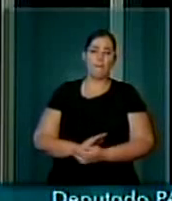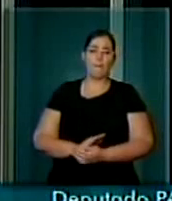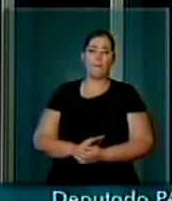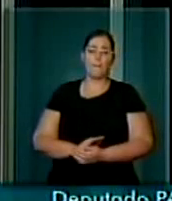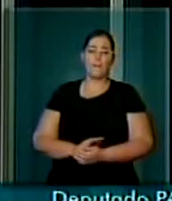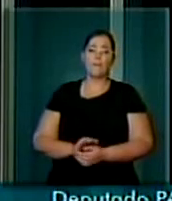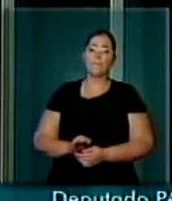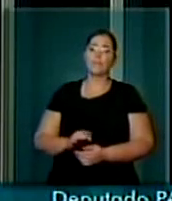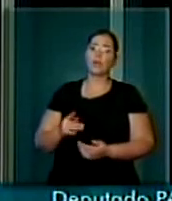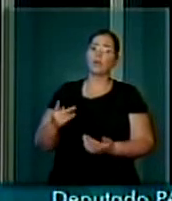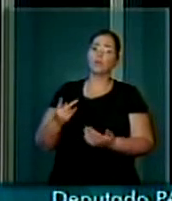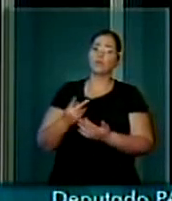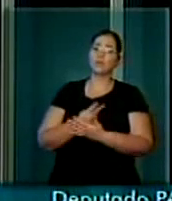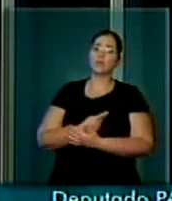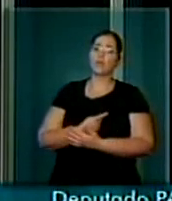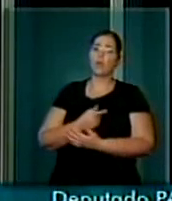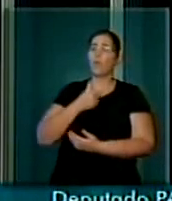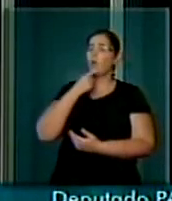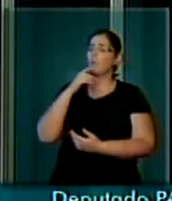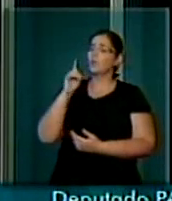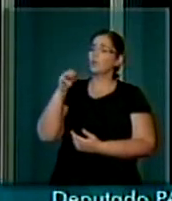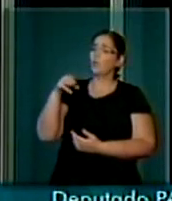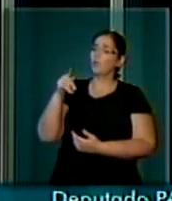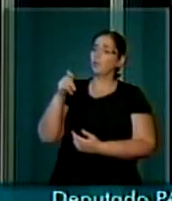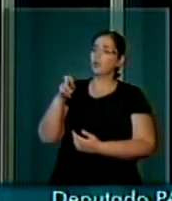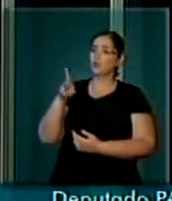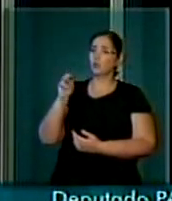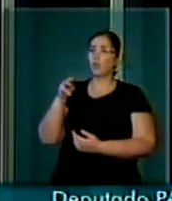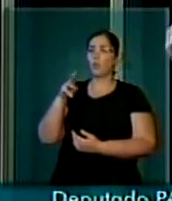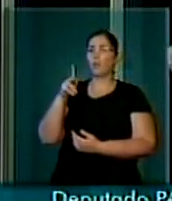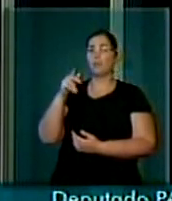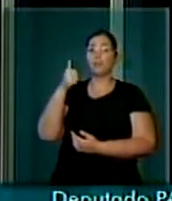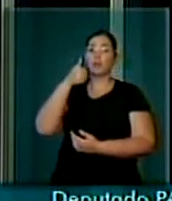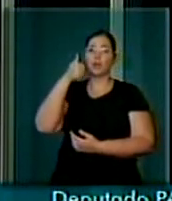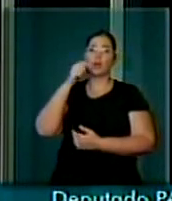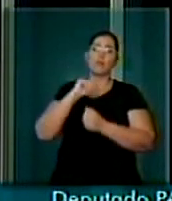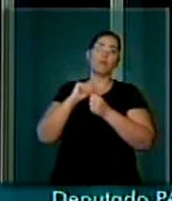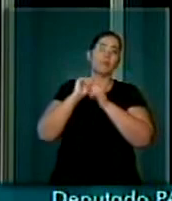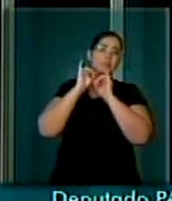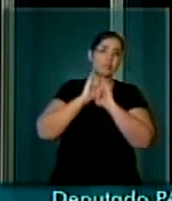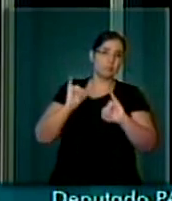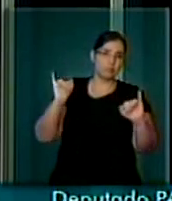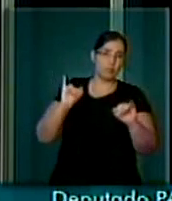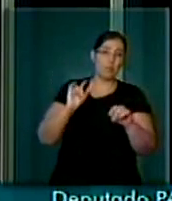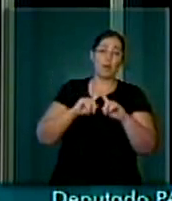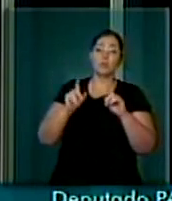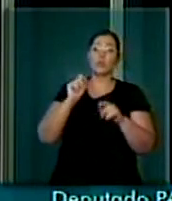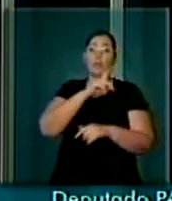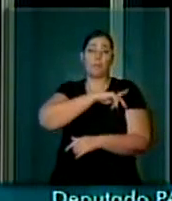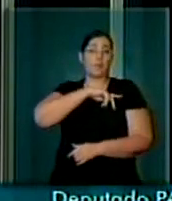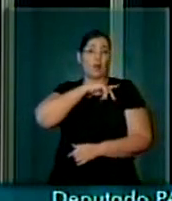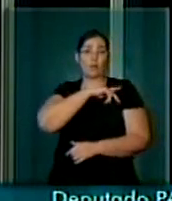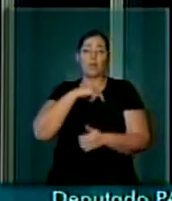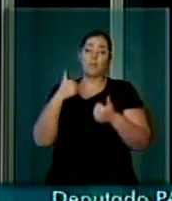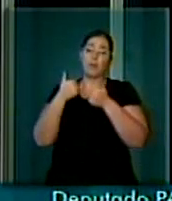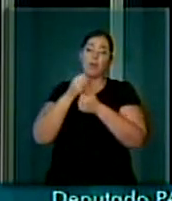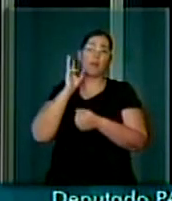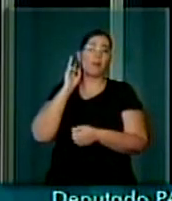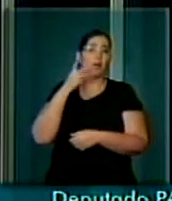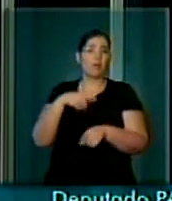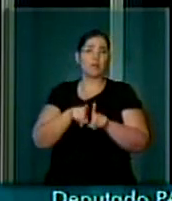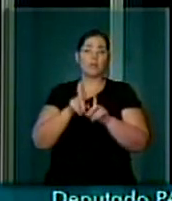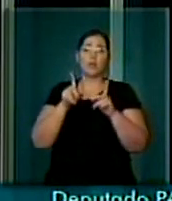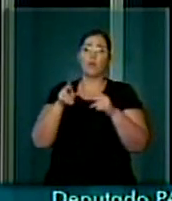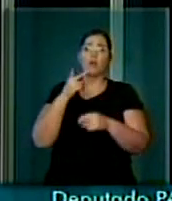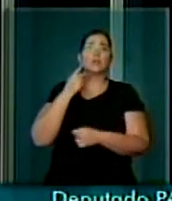proclamada por Dau Pedro I, posto que o Piauí, no contexto do estado de Baranhão, como o